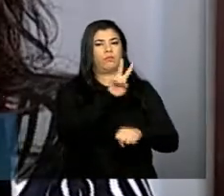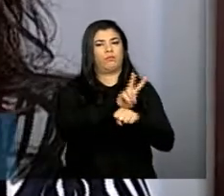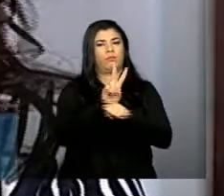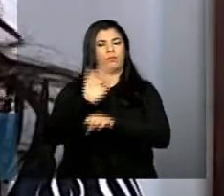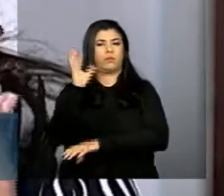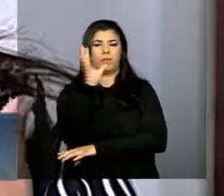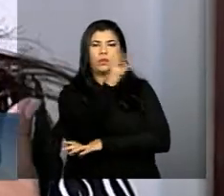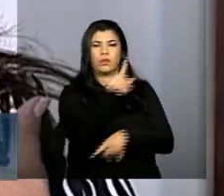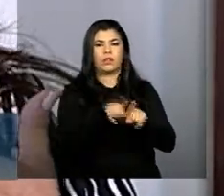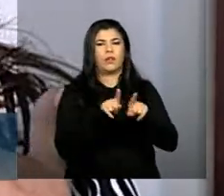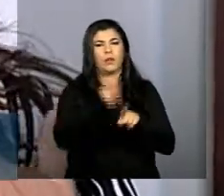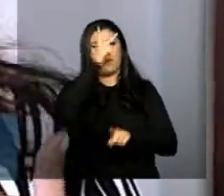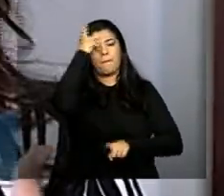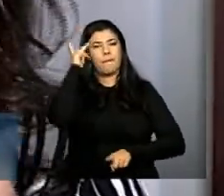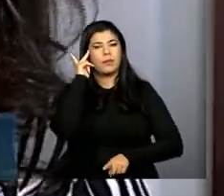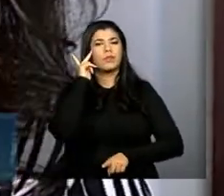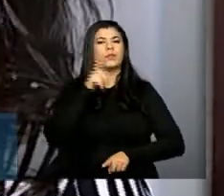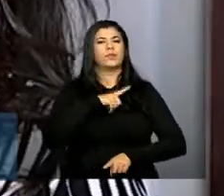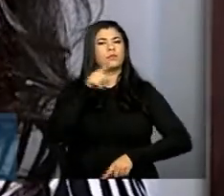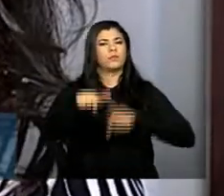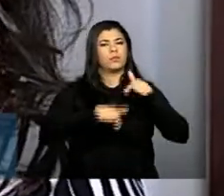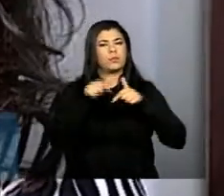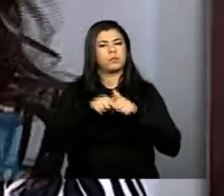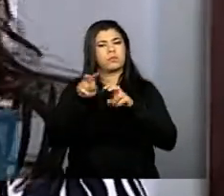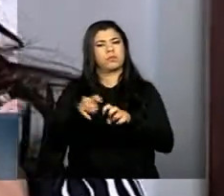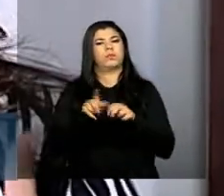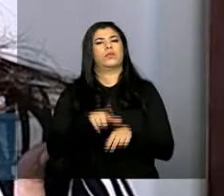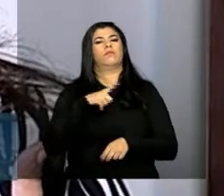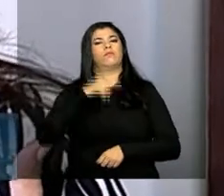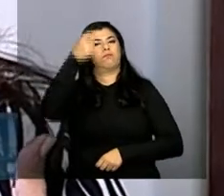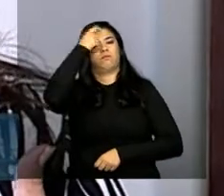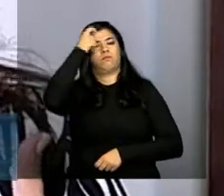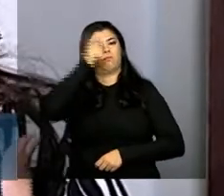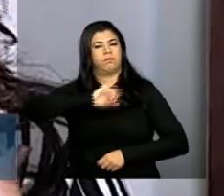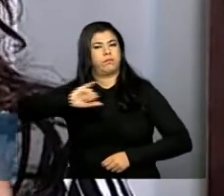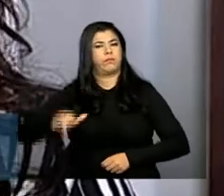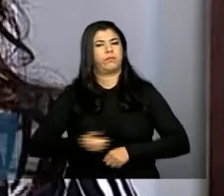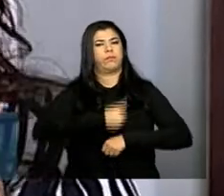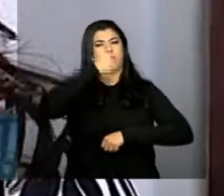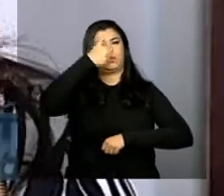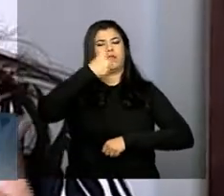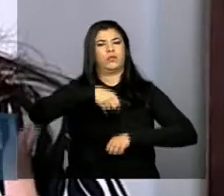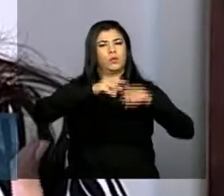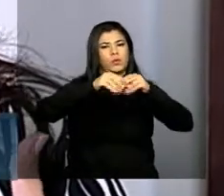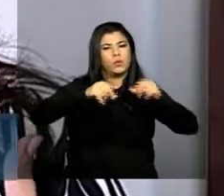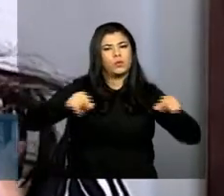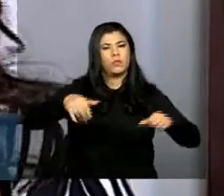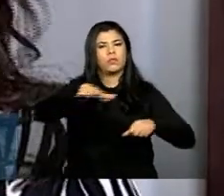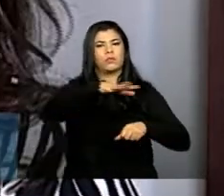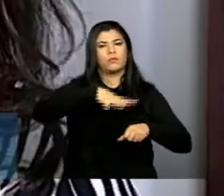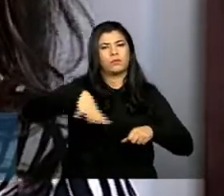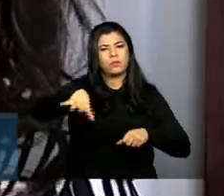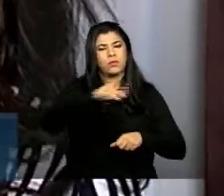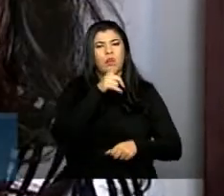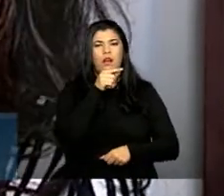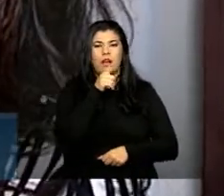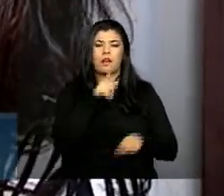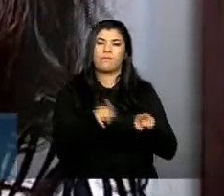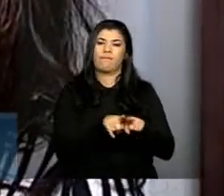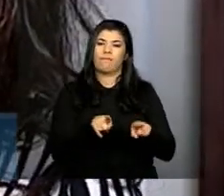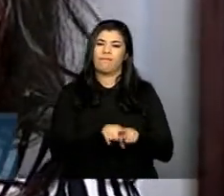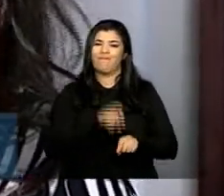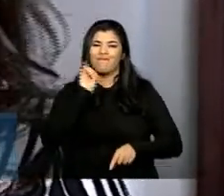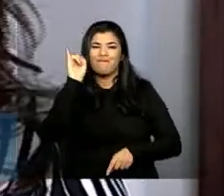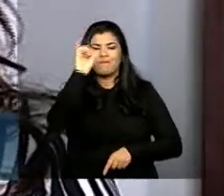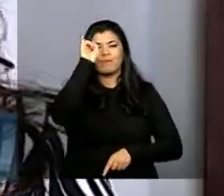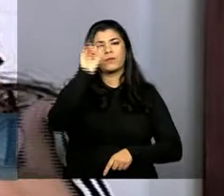o produtor cada vez mais se conscientizar da recuperação que precisa ser feita com relação a água e o mais importante